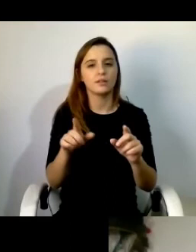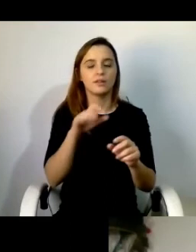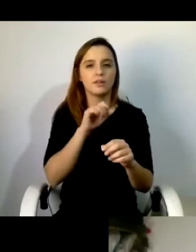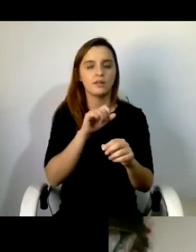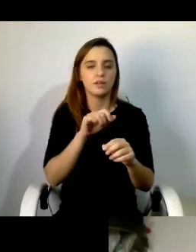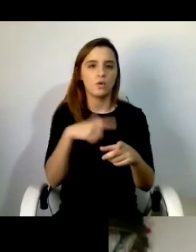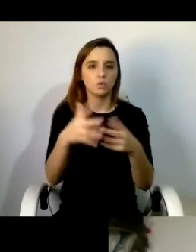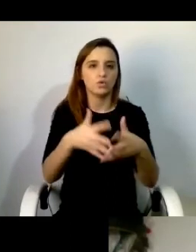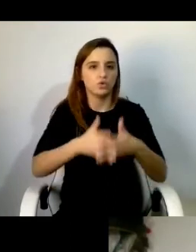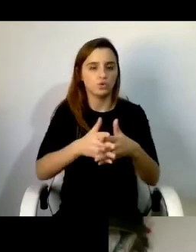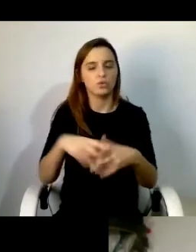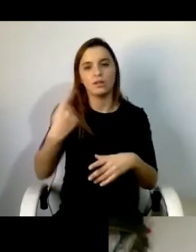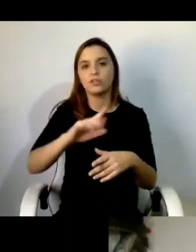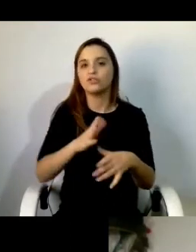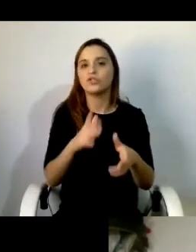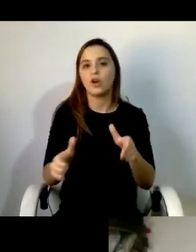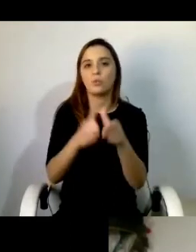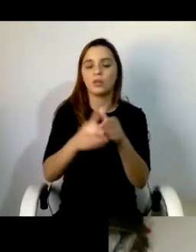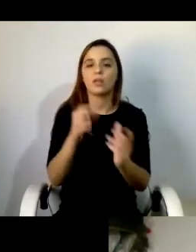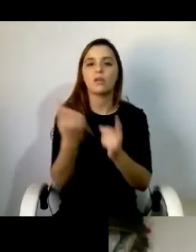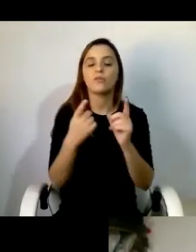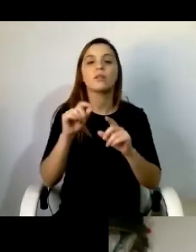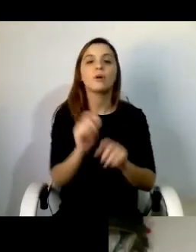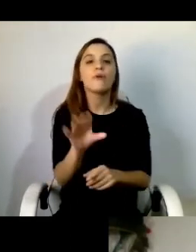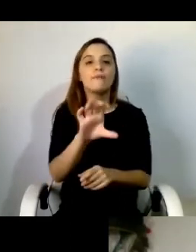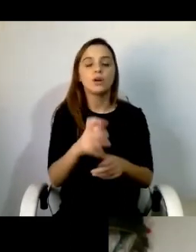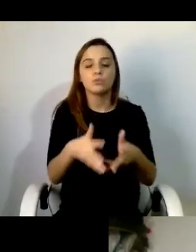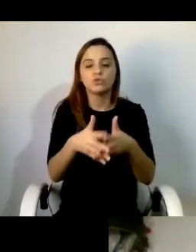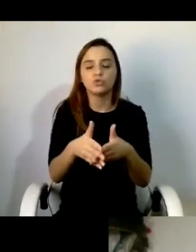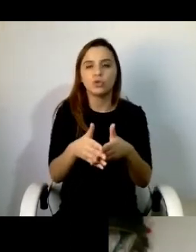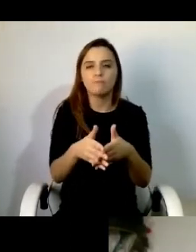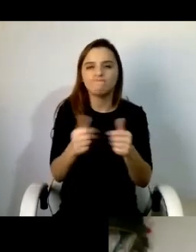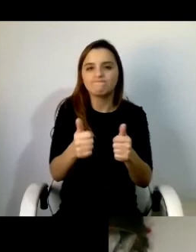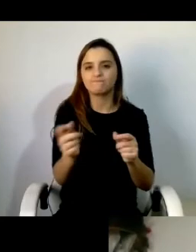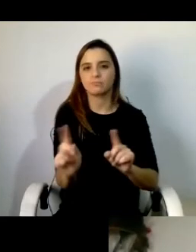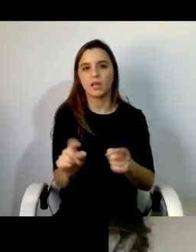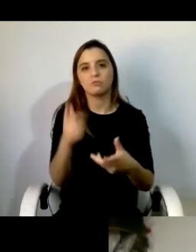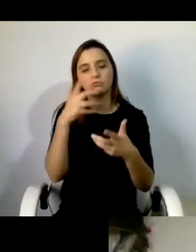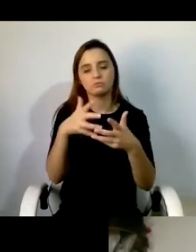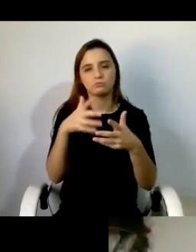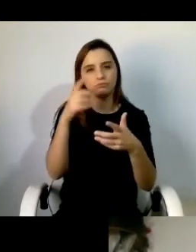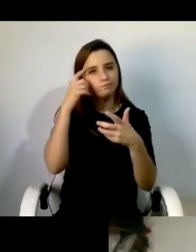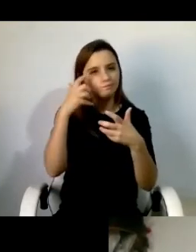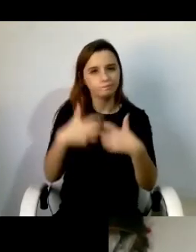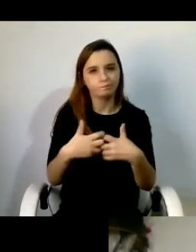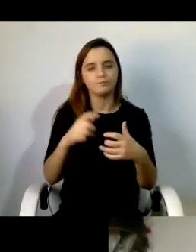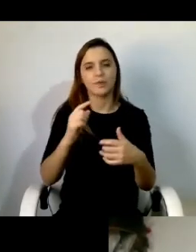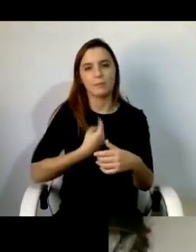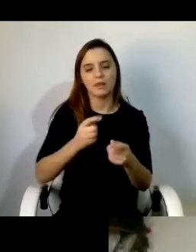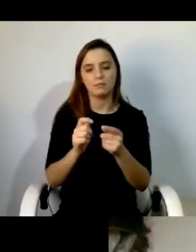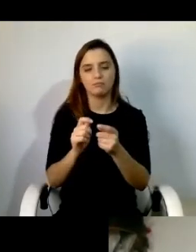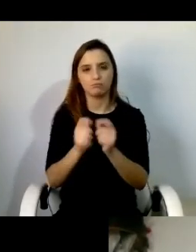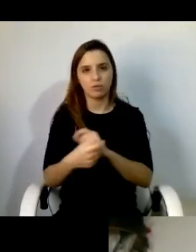existentes na comunidade e que por vezes de um modo menos estruturado sem dúvida é preciso melhorar mas já fazem um trabalho